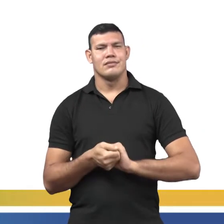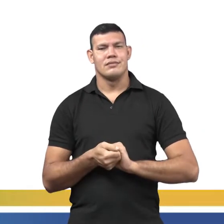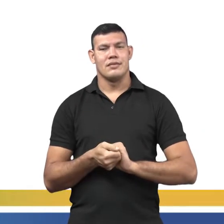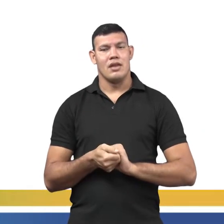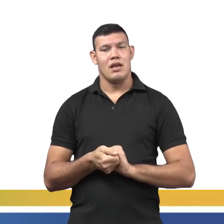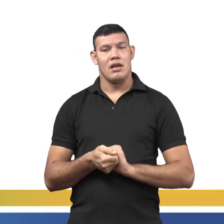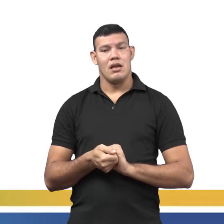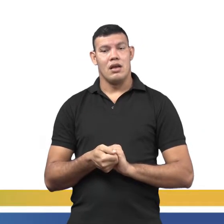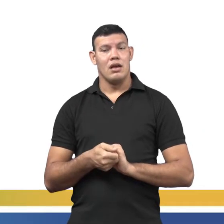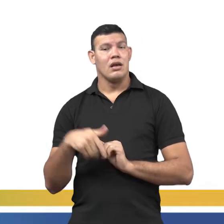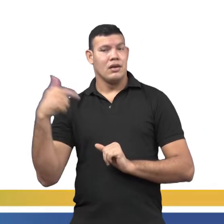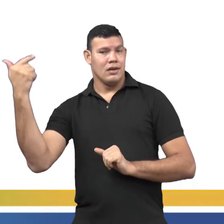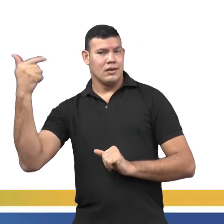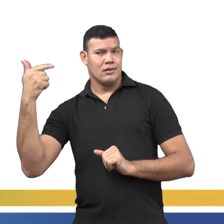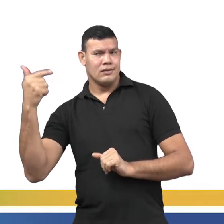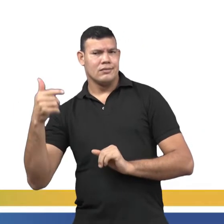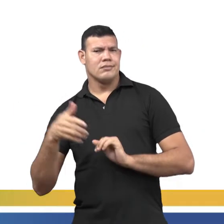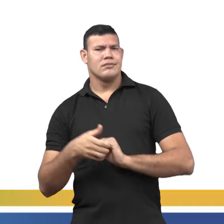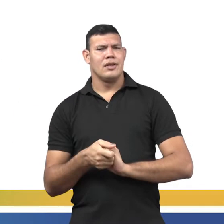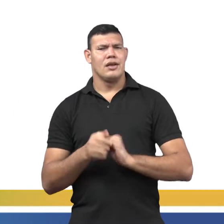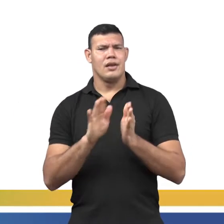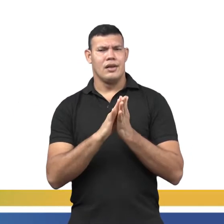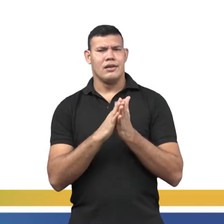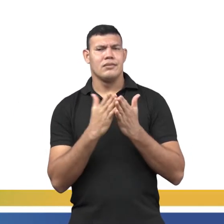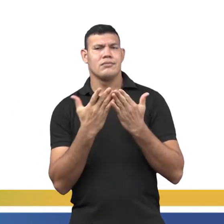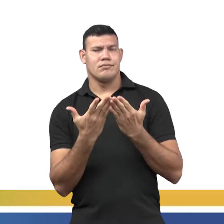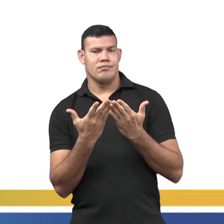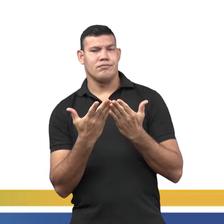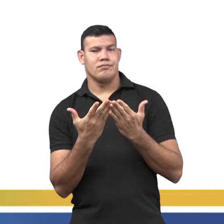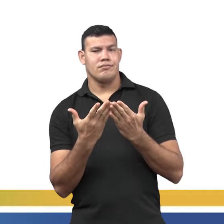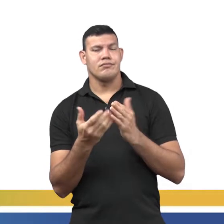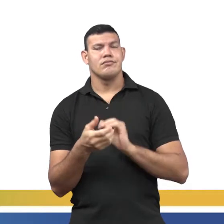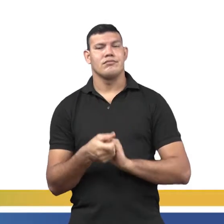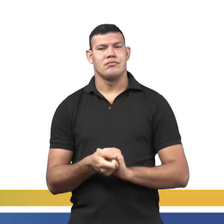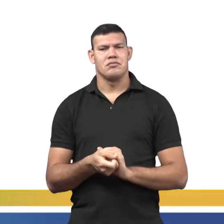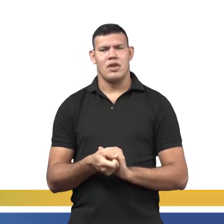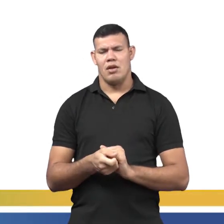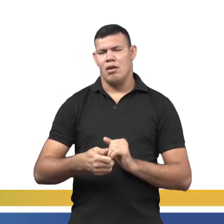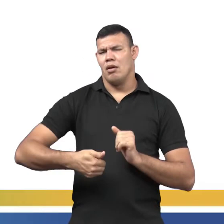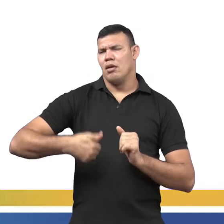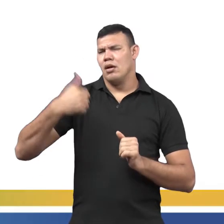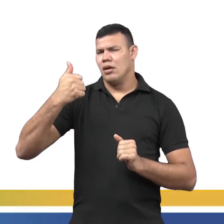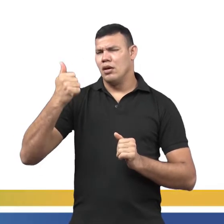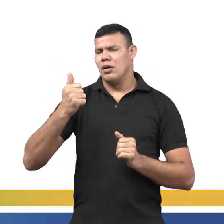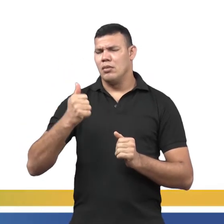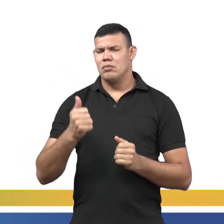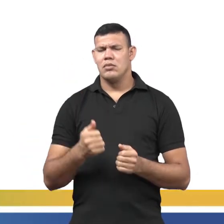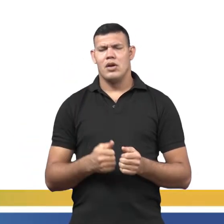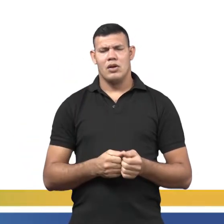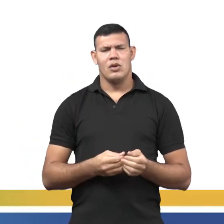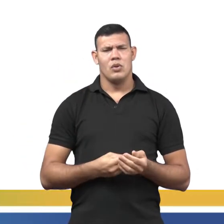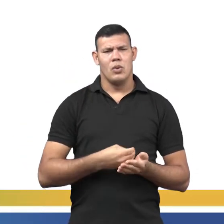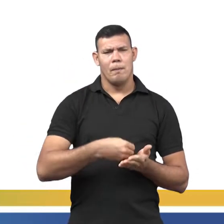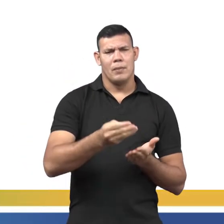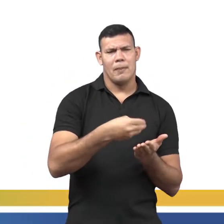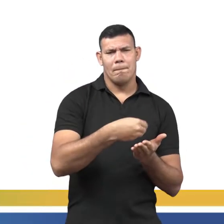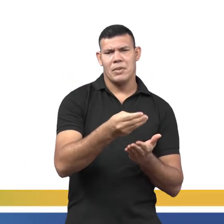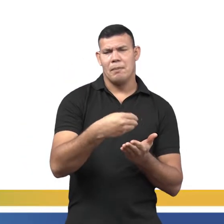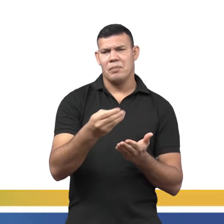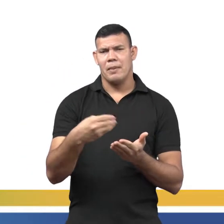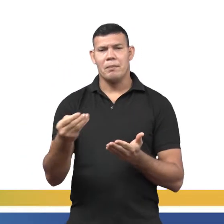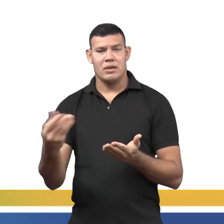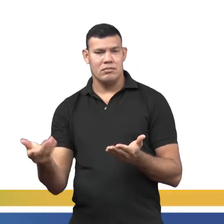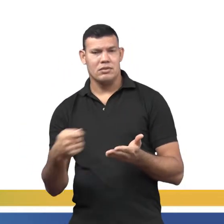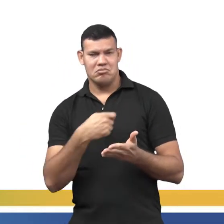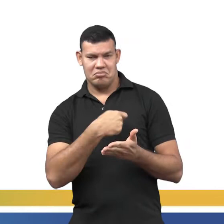segunda imagem, a gente tem aí o exemplo da Bíblia de Gutenberg, que foi um dos primeiros livros impressos, usando essa modernidade na época que